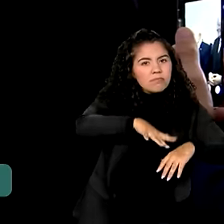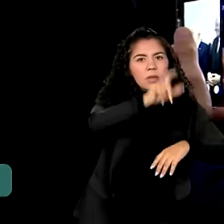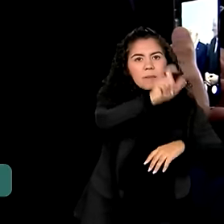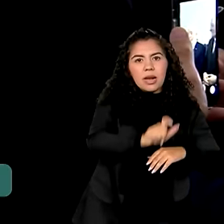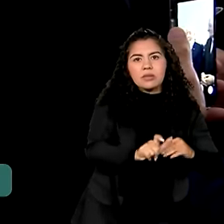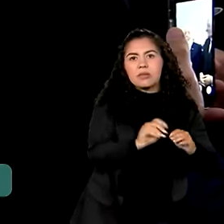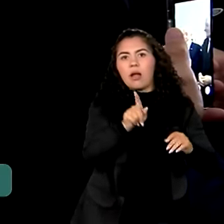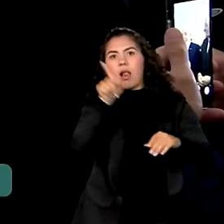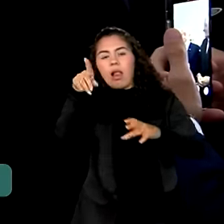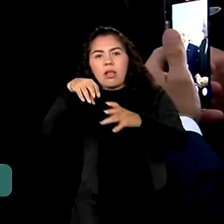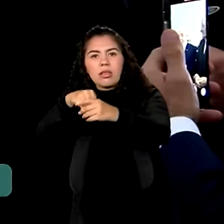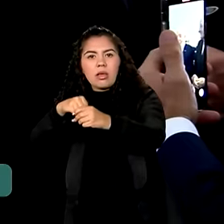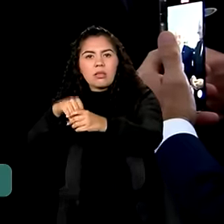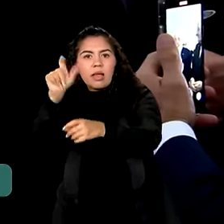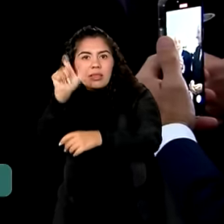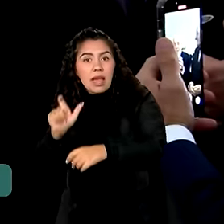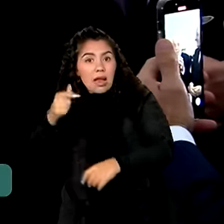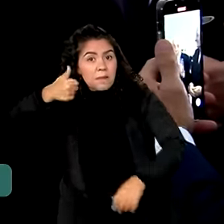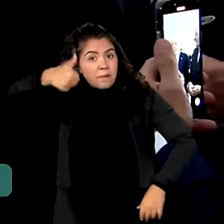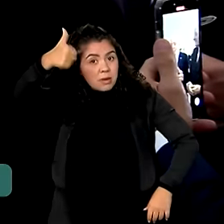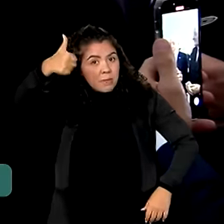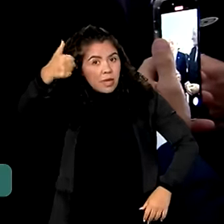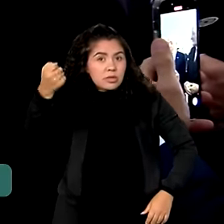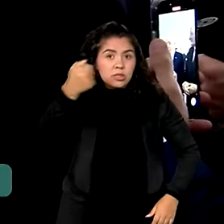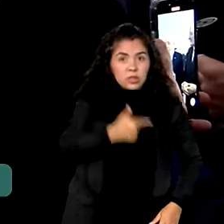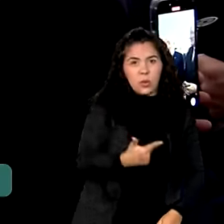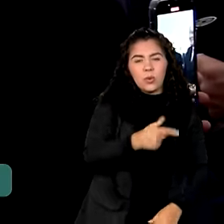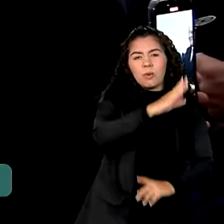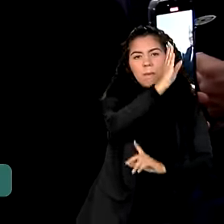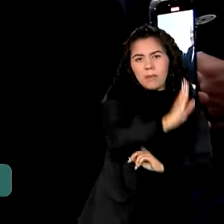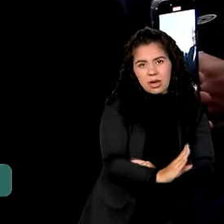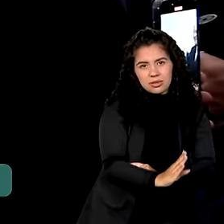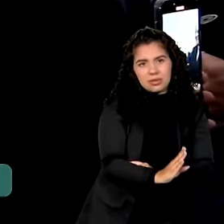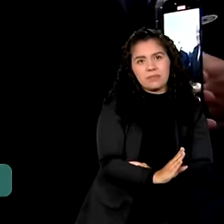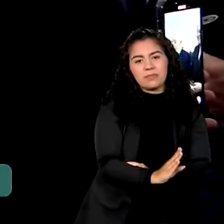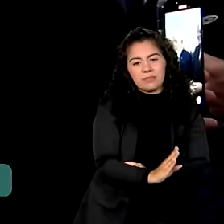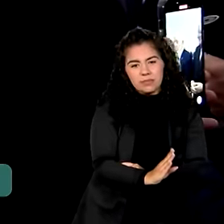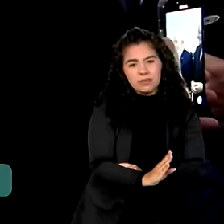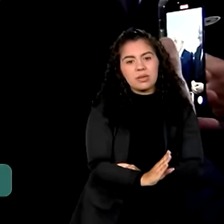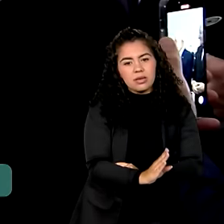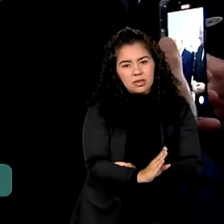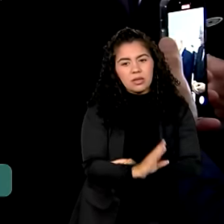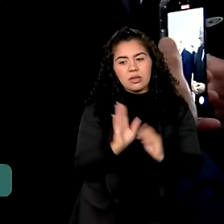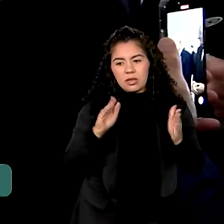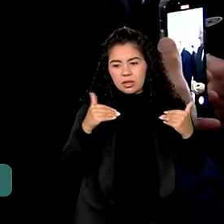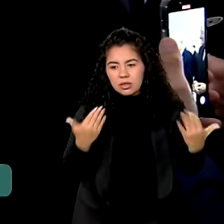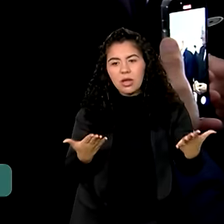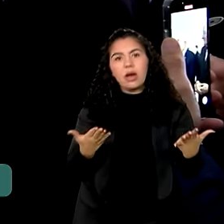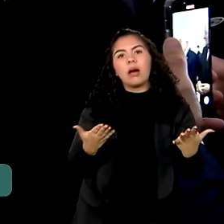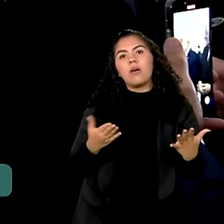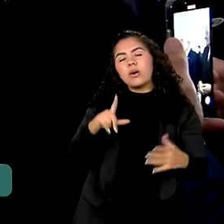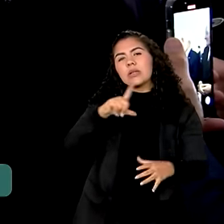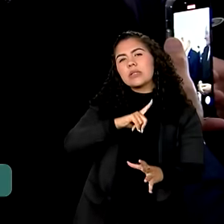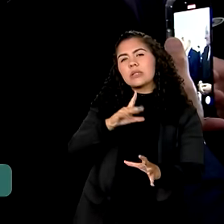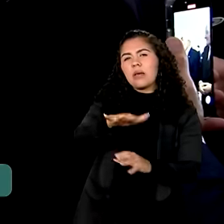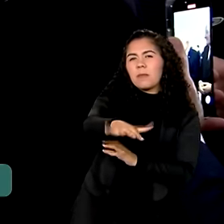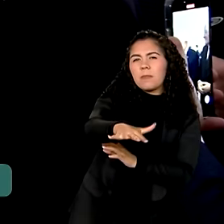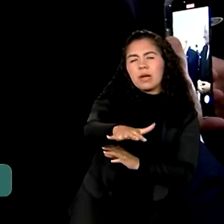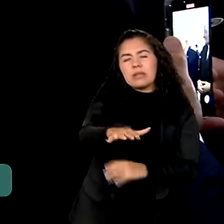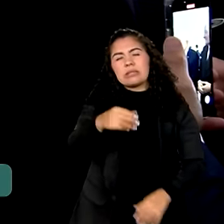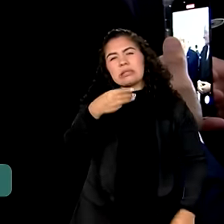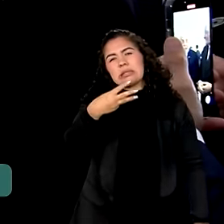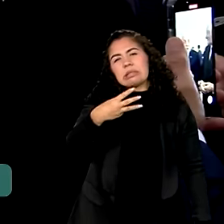da Itália. Ou seja, primeiro é a Itália, o segundo é o Brasil. Ou seja, você deve ter entre 30 e 35